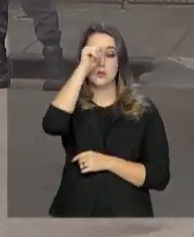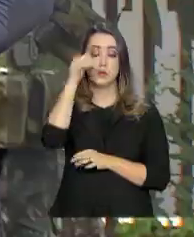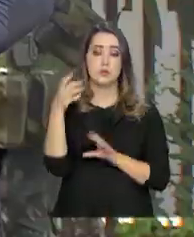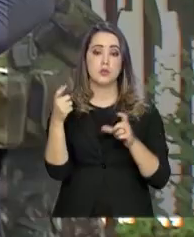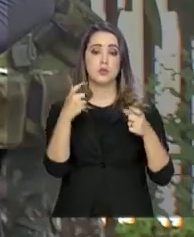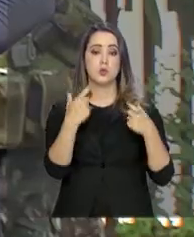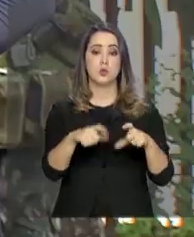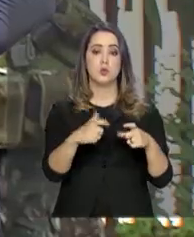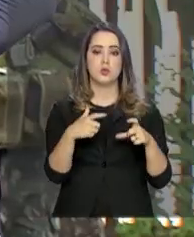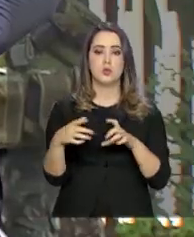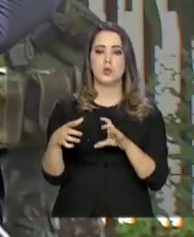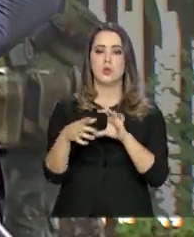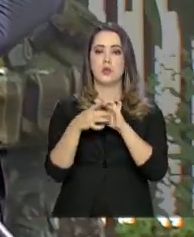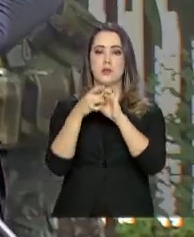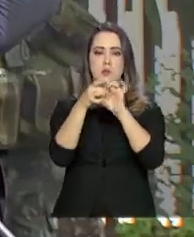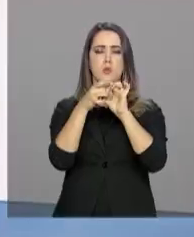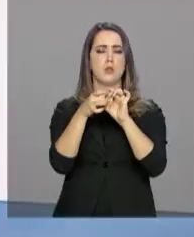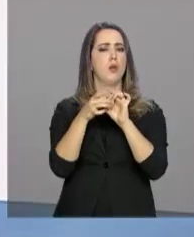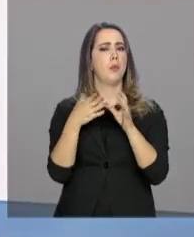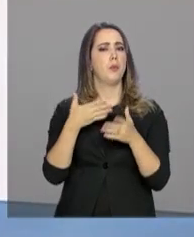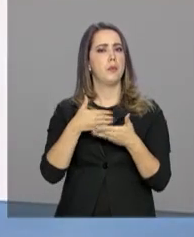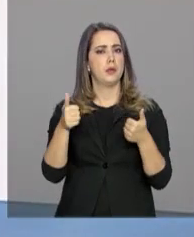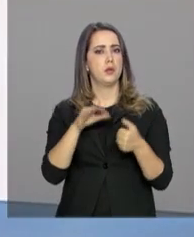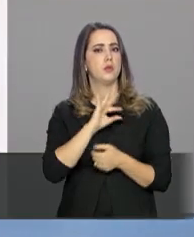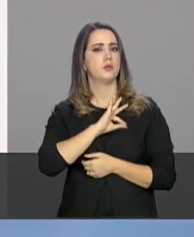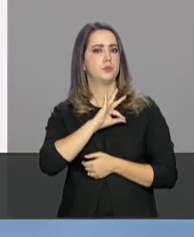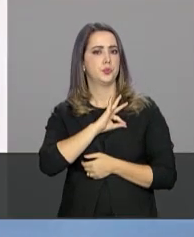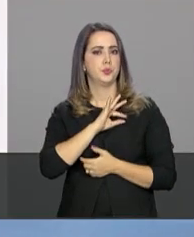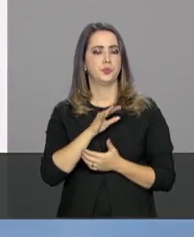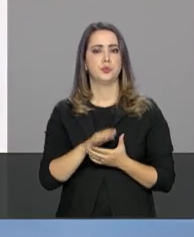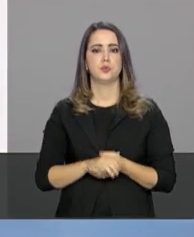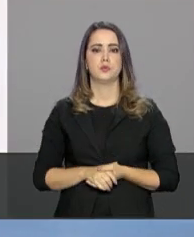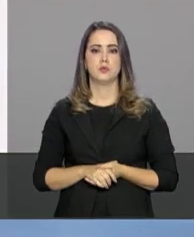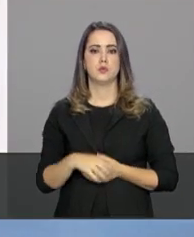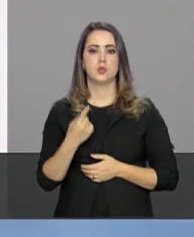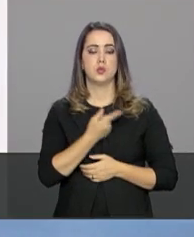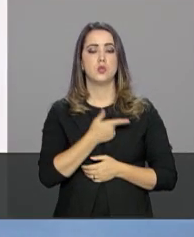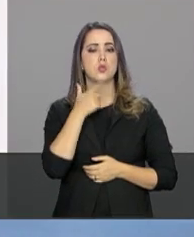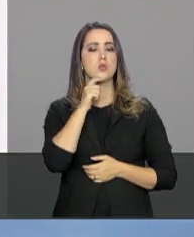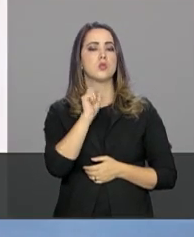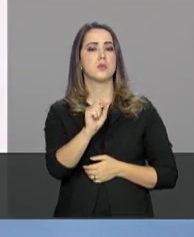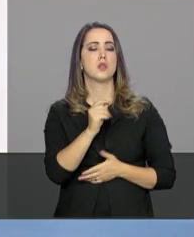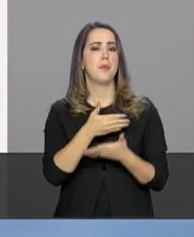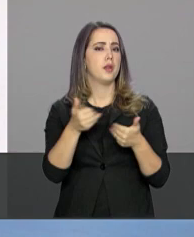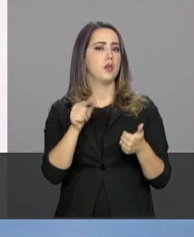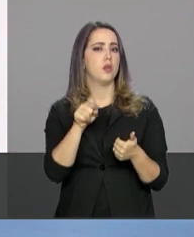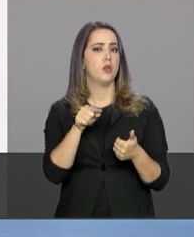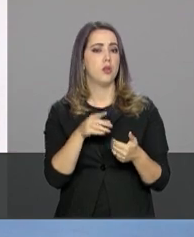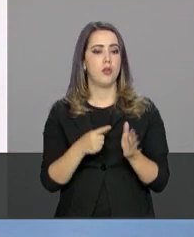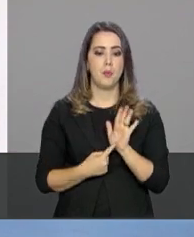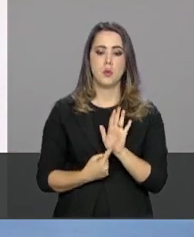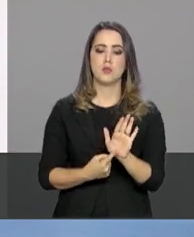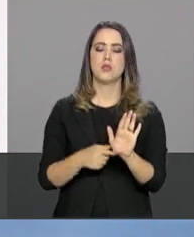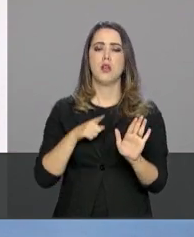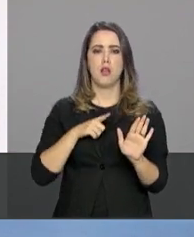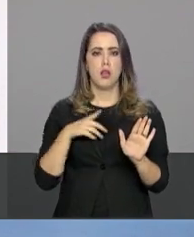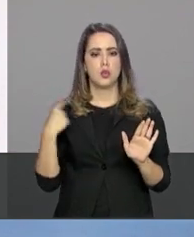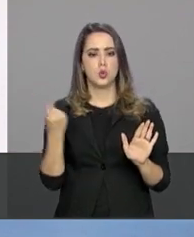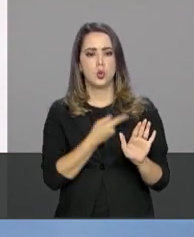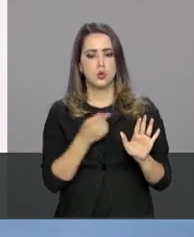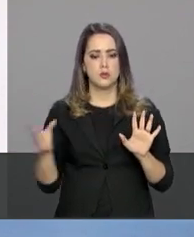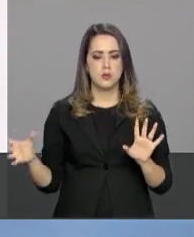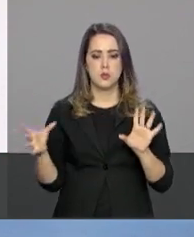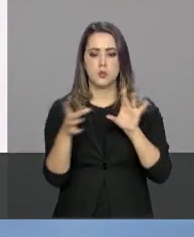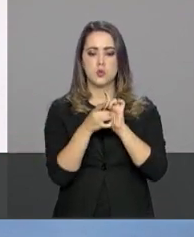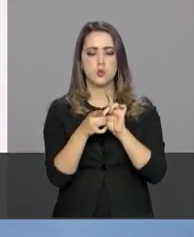instituições que cuidam da segurança pública. O que nós conseguimos de melhor até agora foi exatamente isso, caracterizar um fortalecimento das instituições,